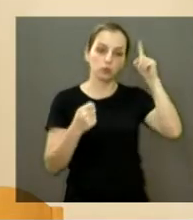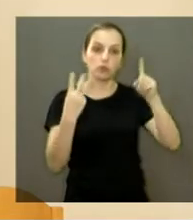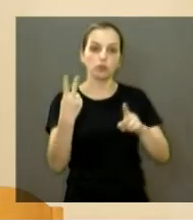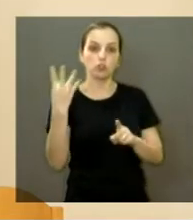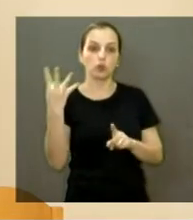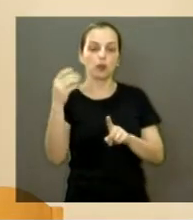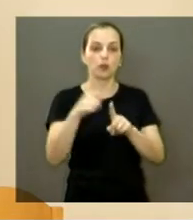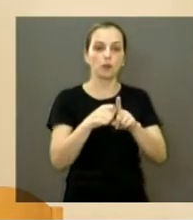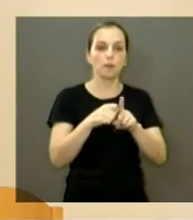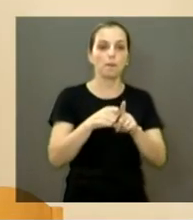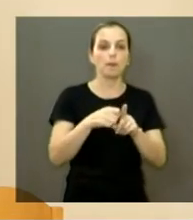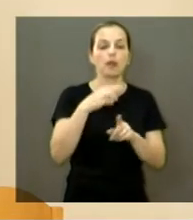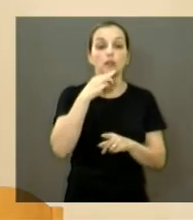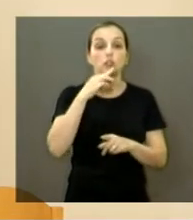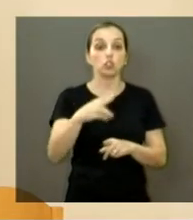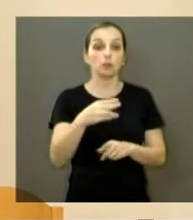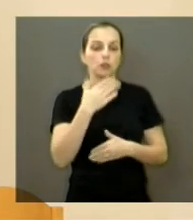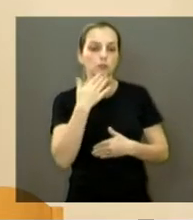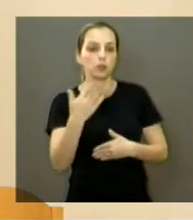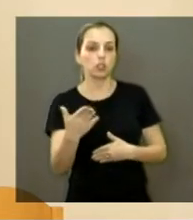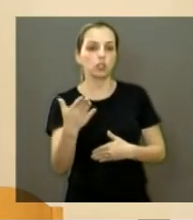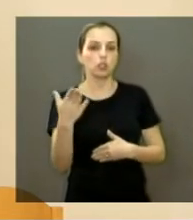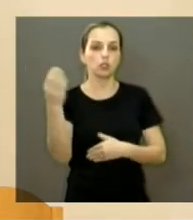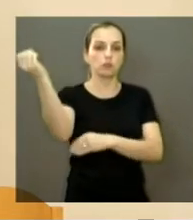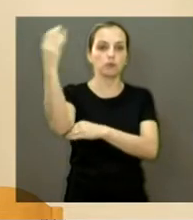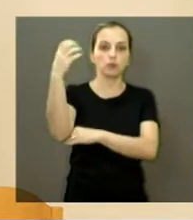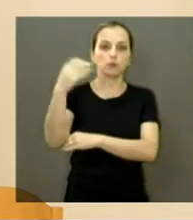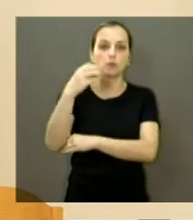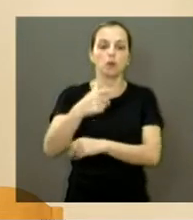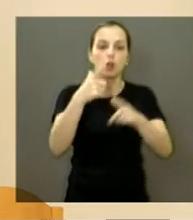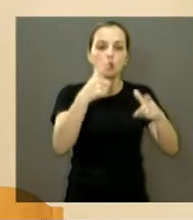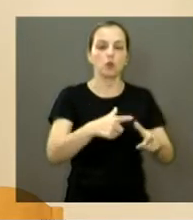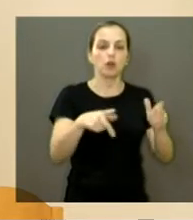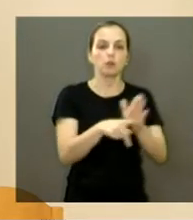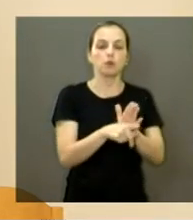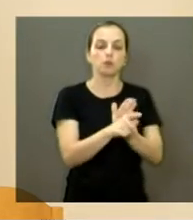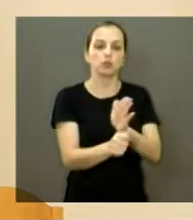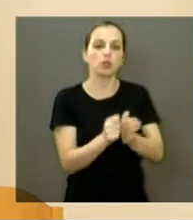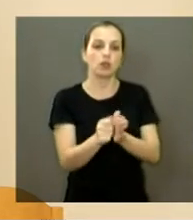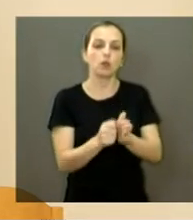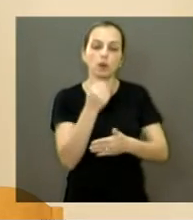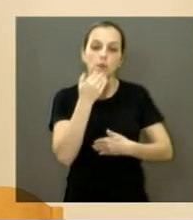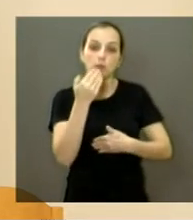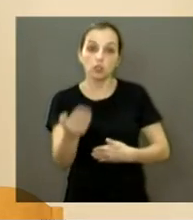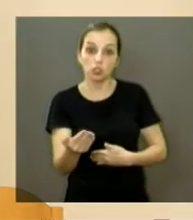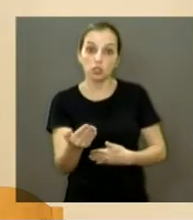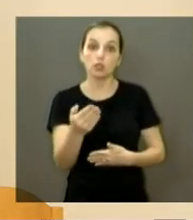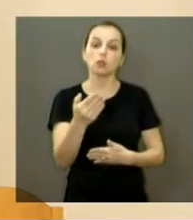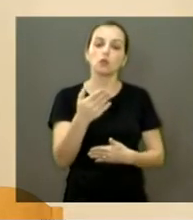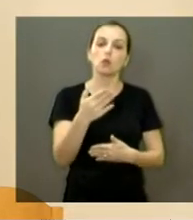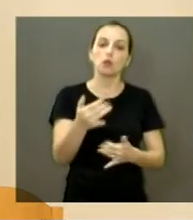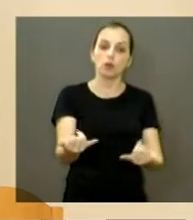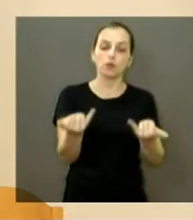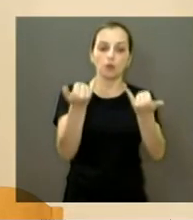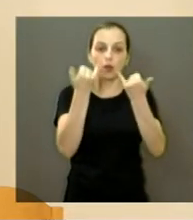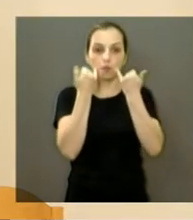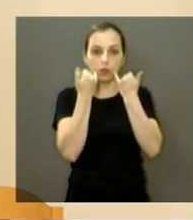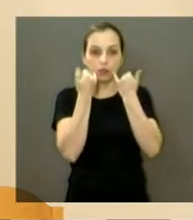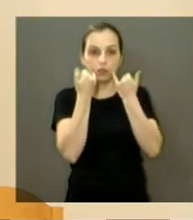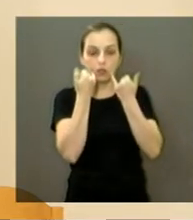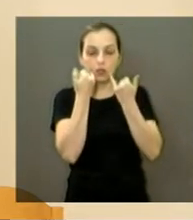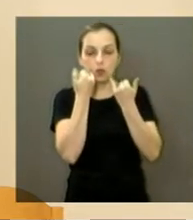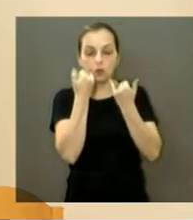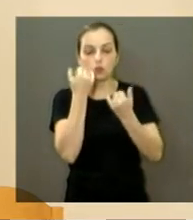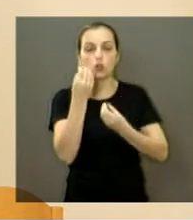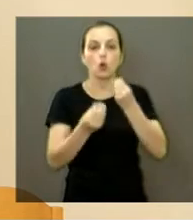número de pedidos para a instalação de semáforos em pontos da cidade, nós resolvemos encaminhar requerimento, solicitando informações da destinação dos